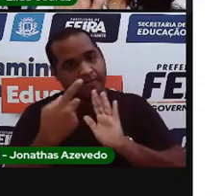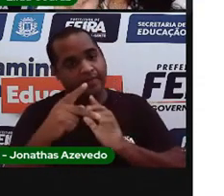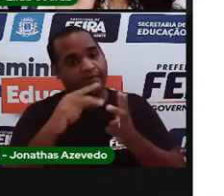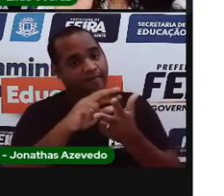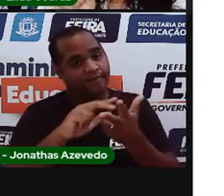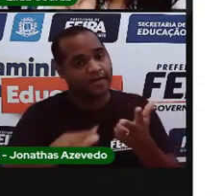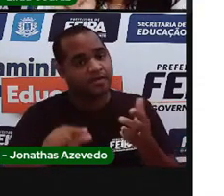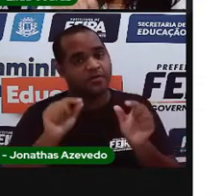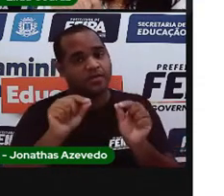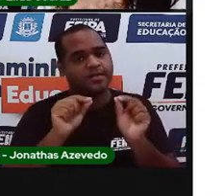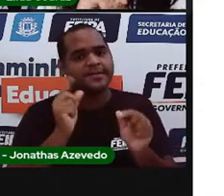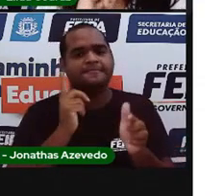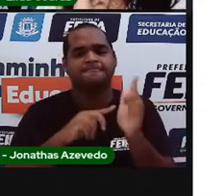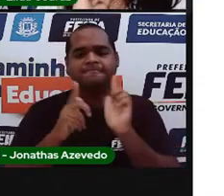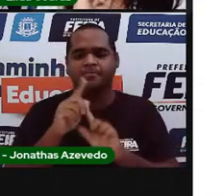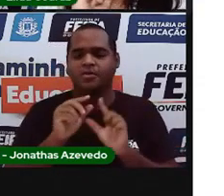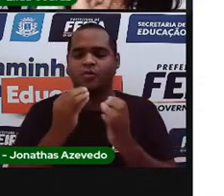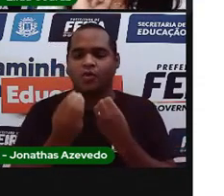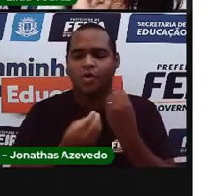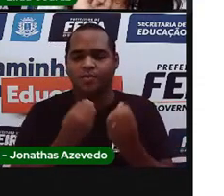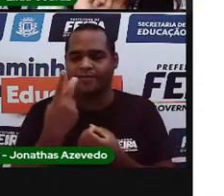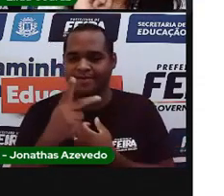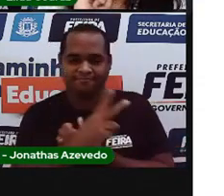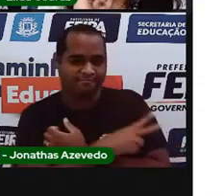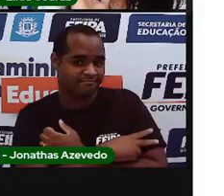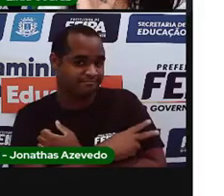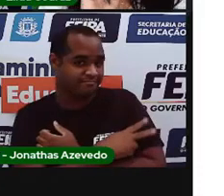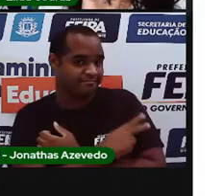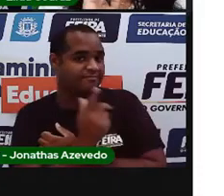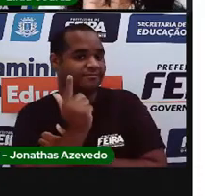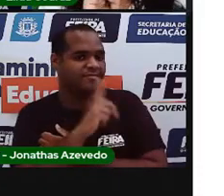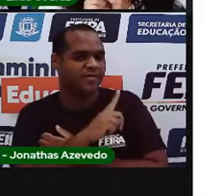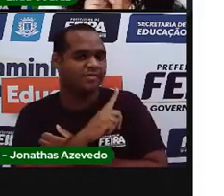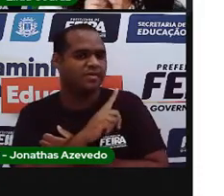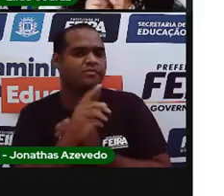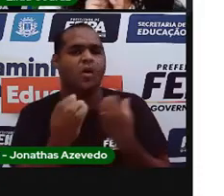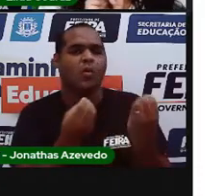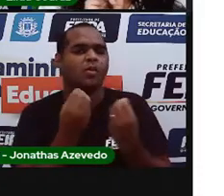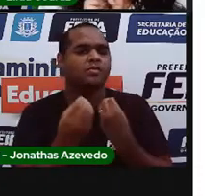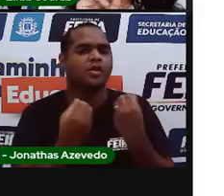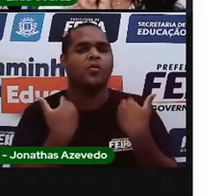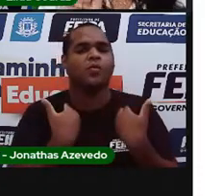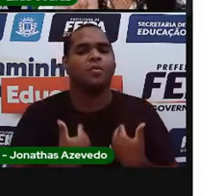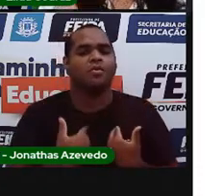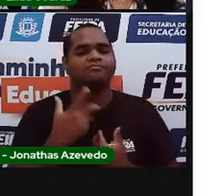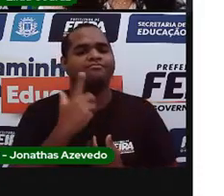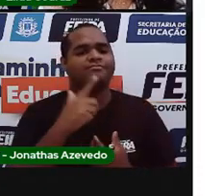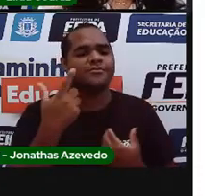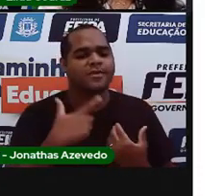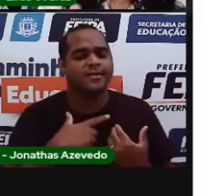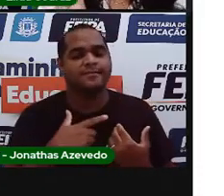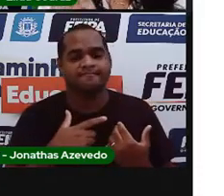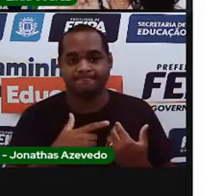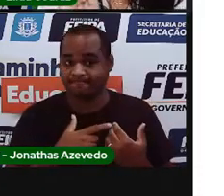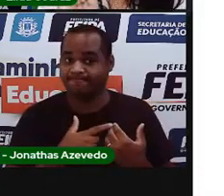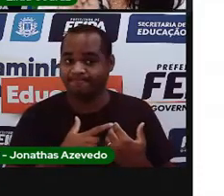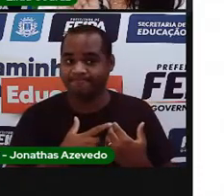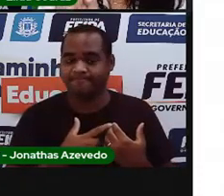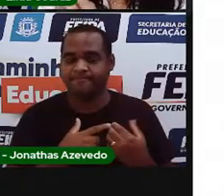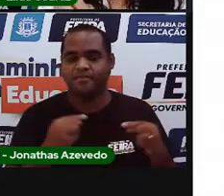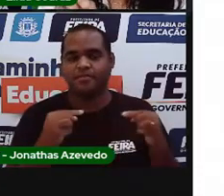fazem você, aluno do segundo ano, movimentar o corpo. Ao aviso,